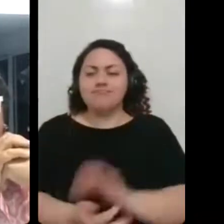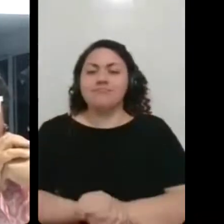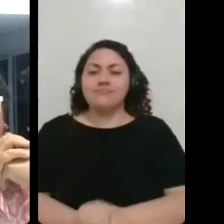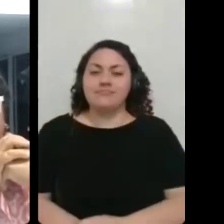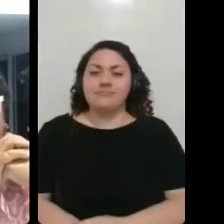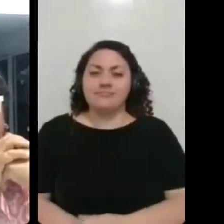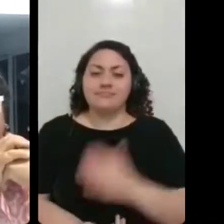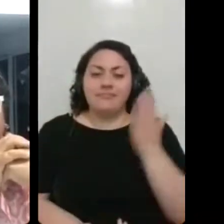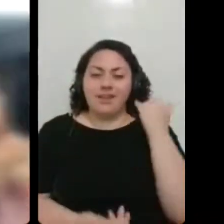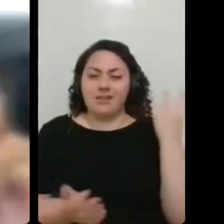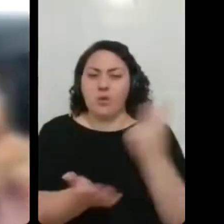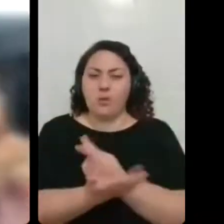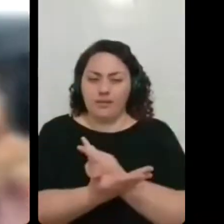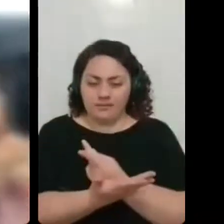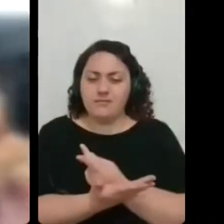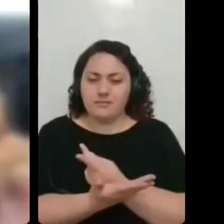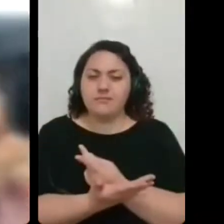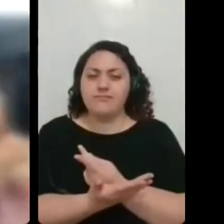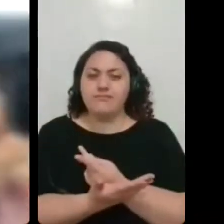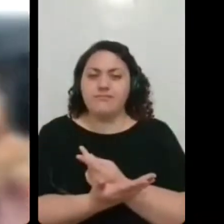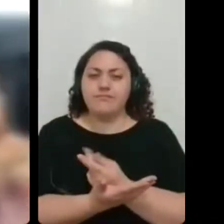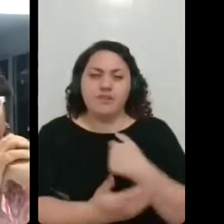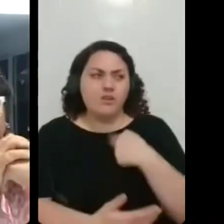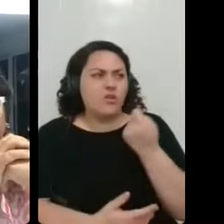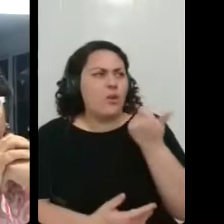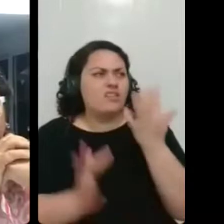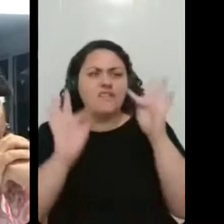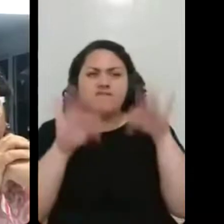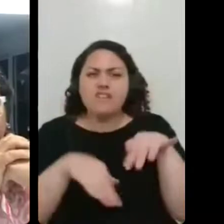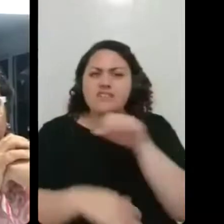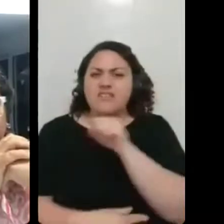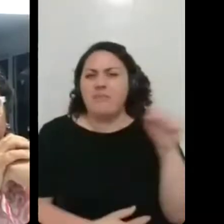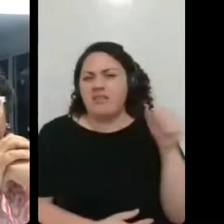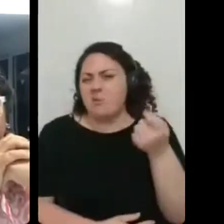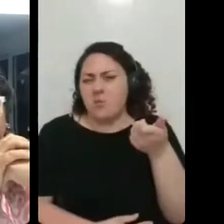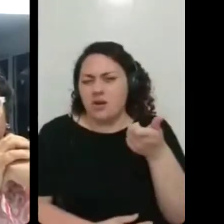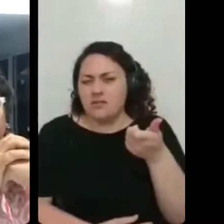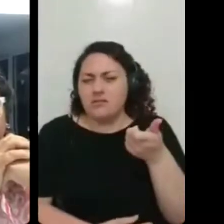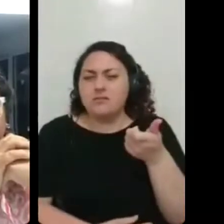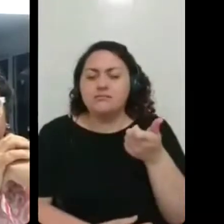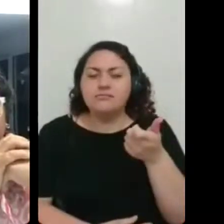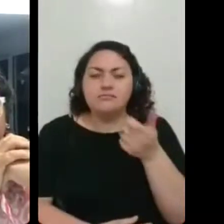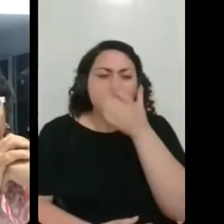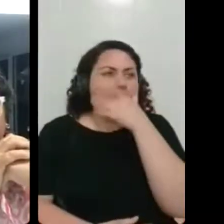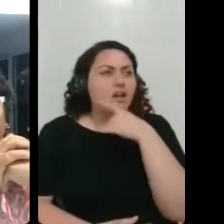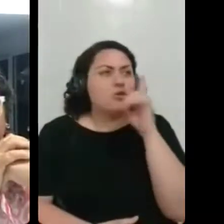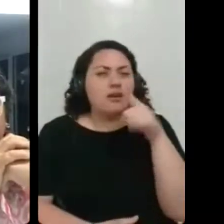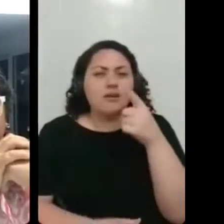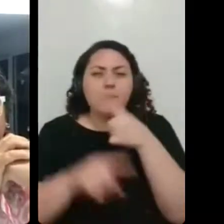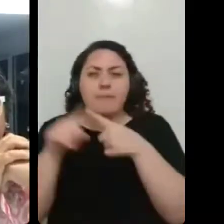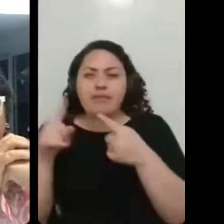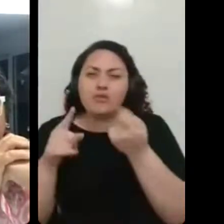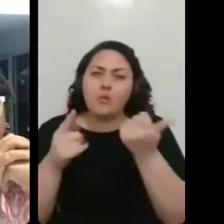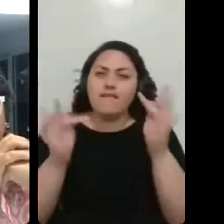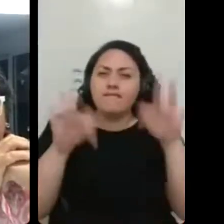eu tava quase no final, eu acho, do semestre. Acho que eu tava da metade pro final do semestre com a